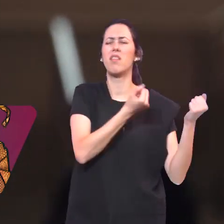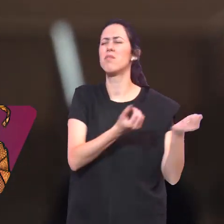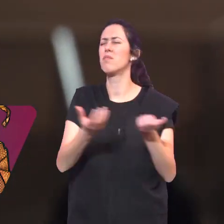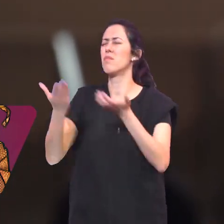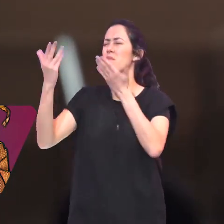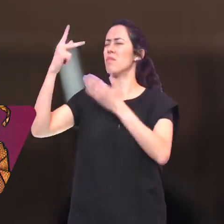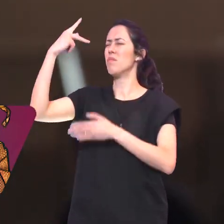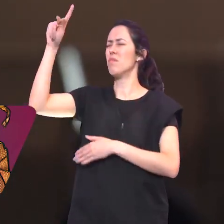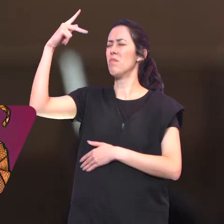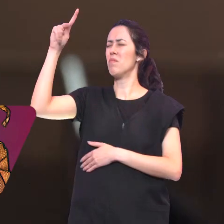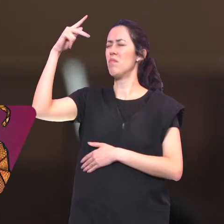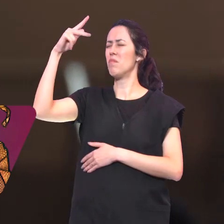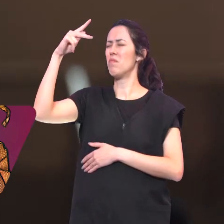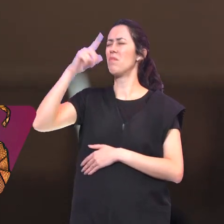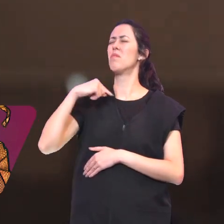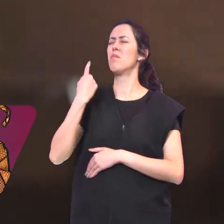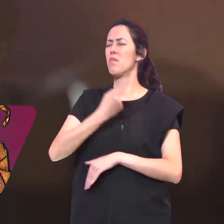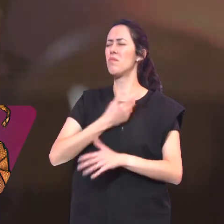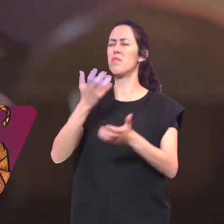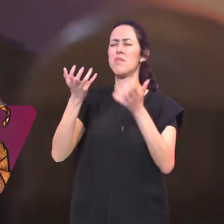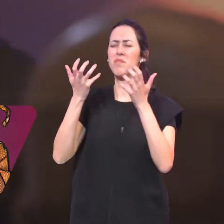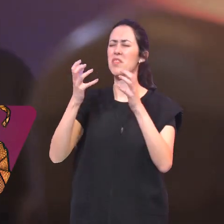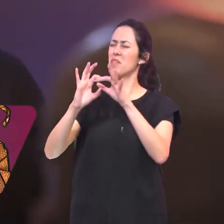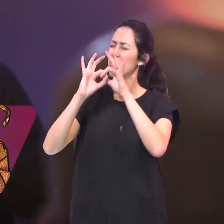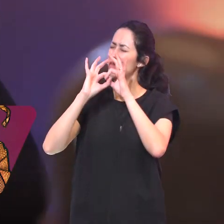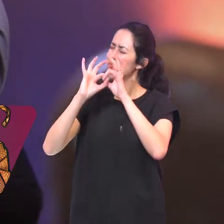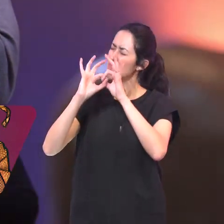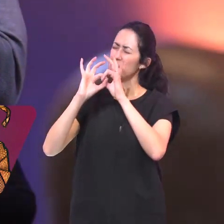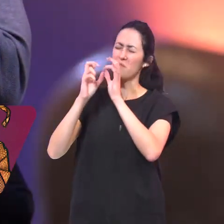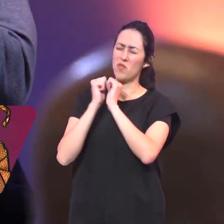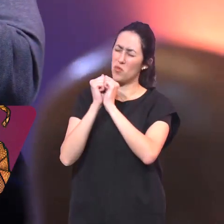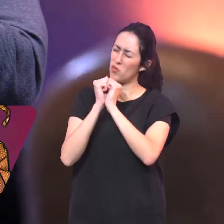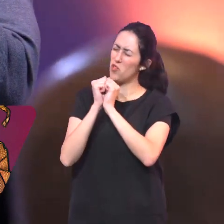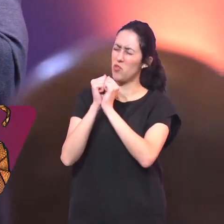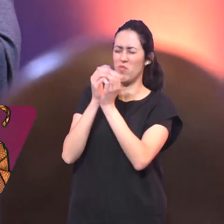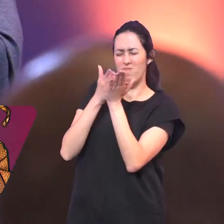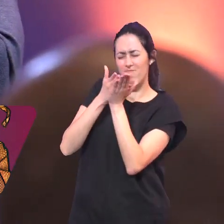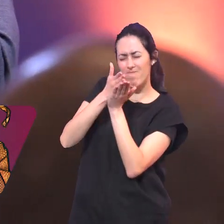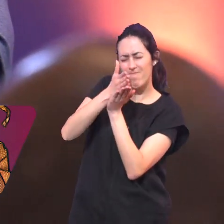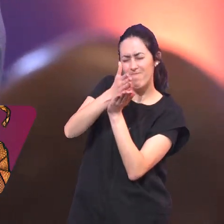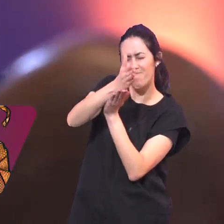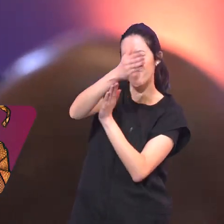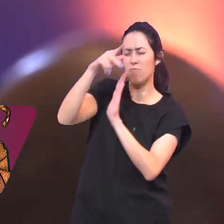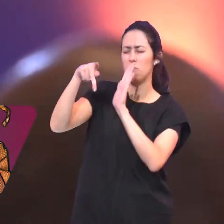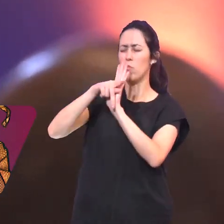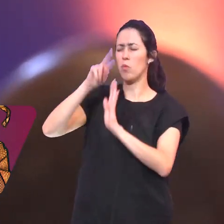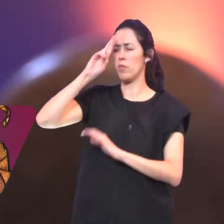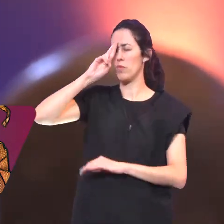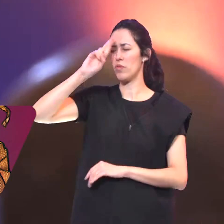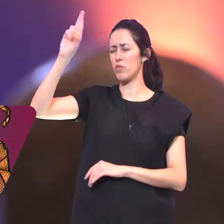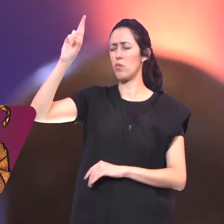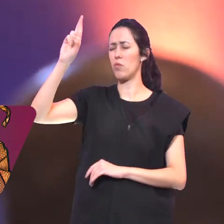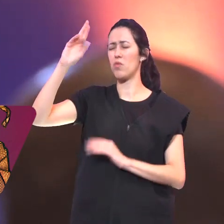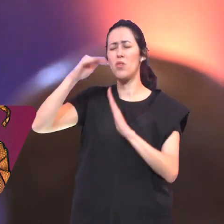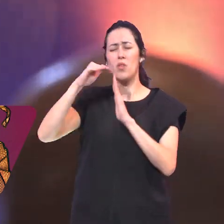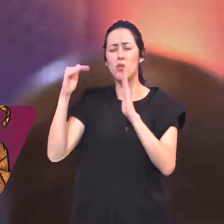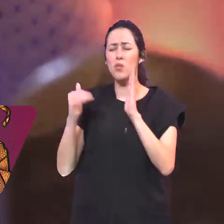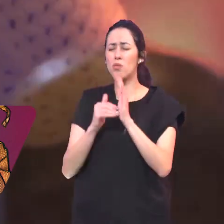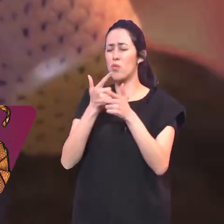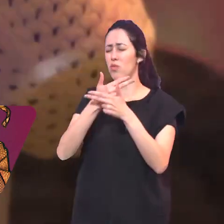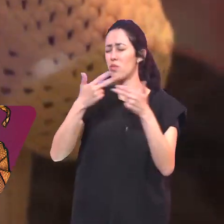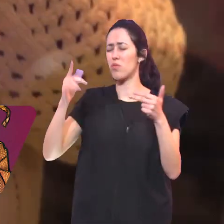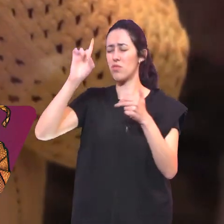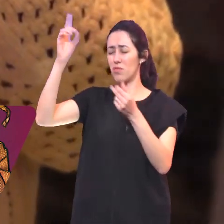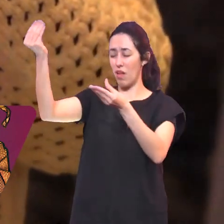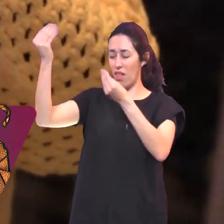concordamos aqui Que andaremos sempre Nos retos e santos Caminhos do Senhor E que tudo Que o Senhor Colocar em nossas